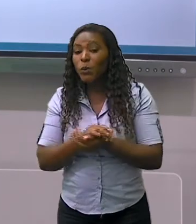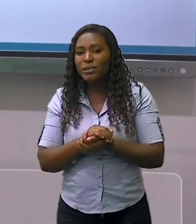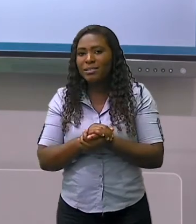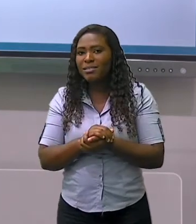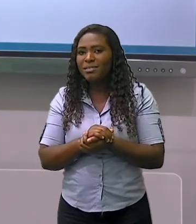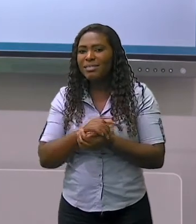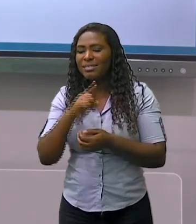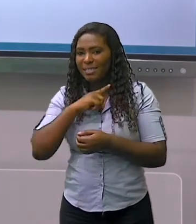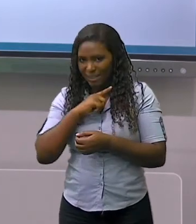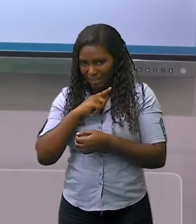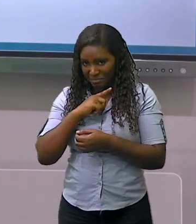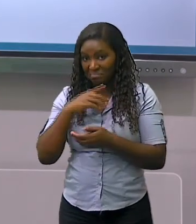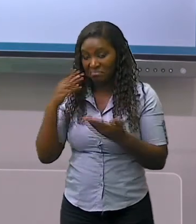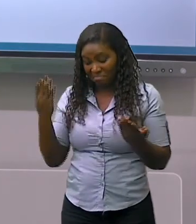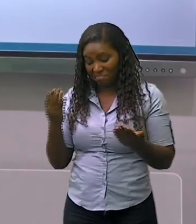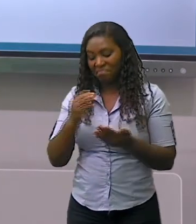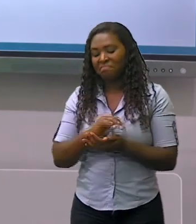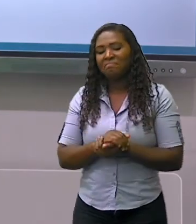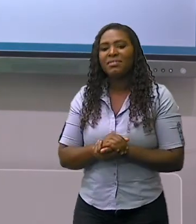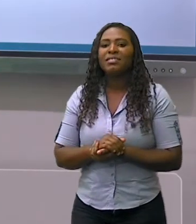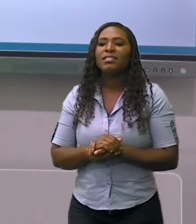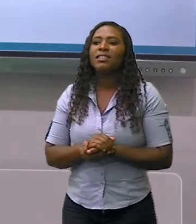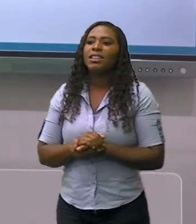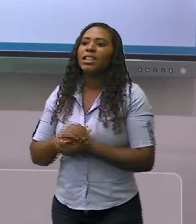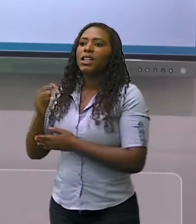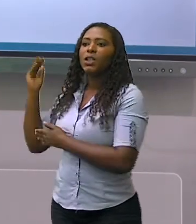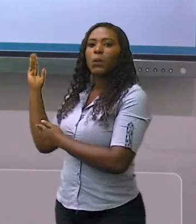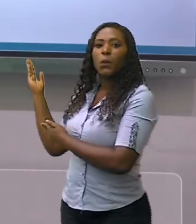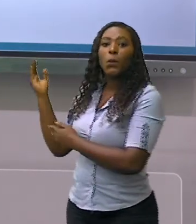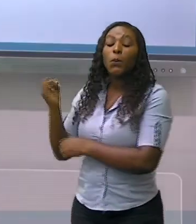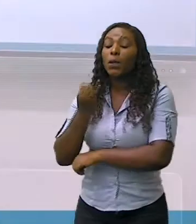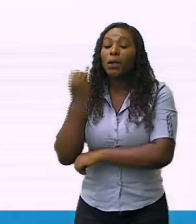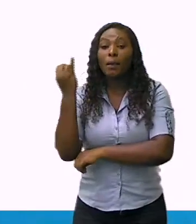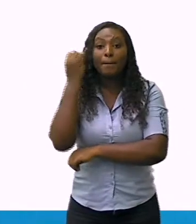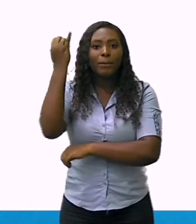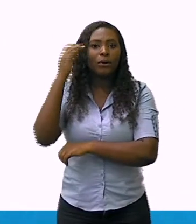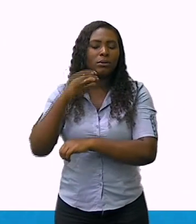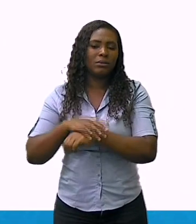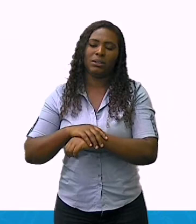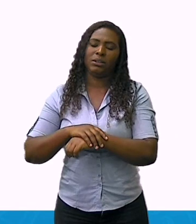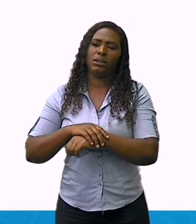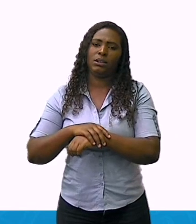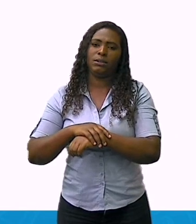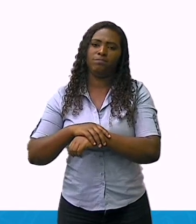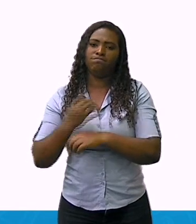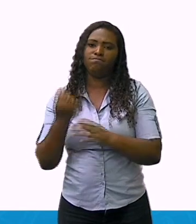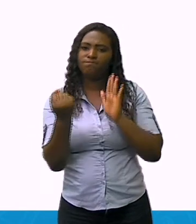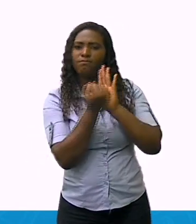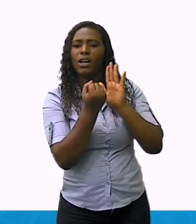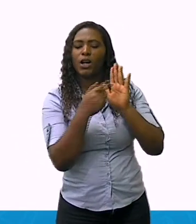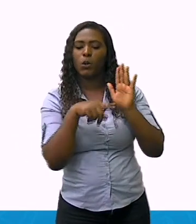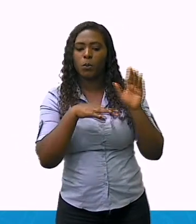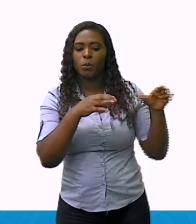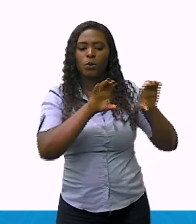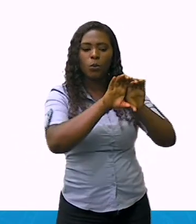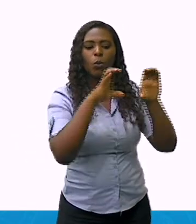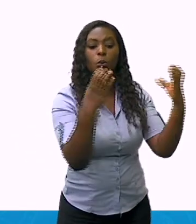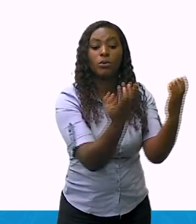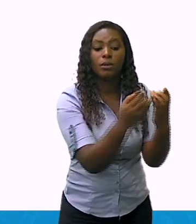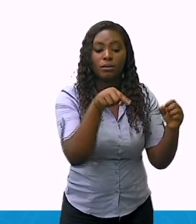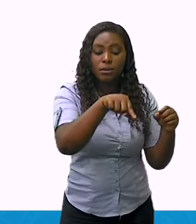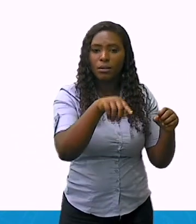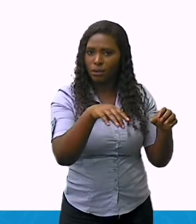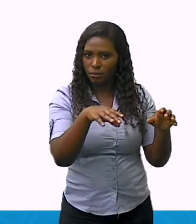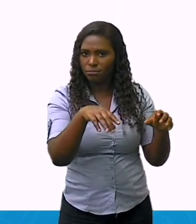destes grupos? Bom, um importante marco para as comunidades quilombolas no